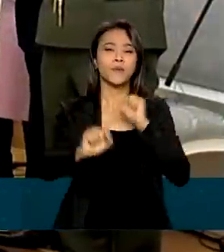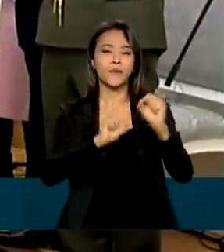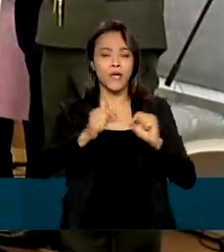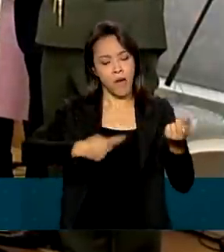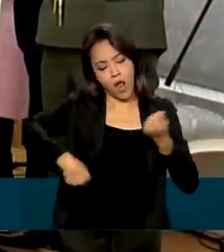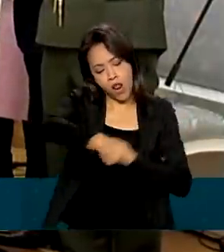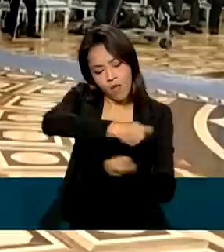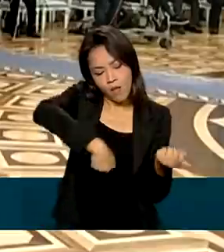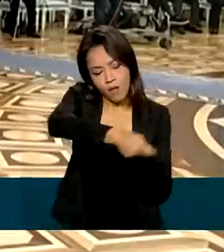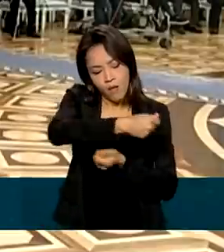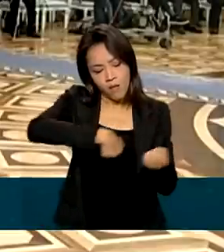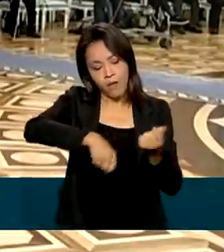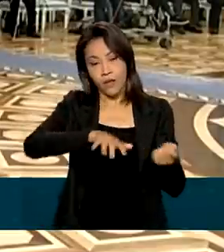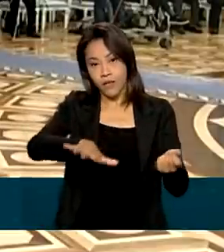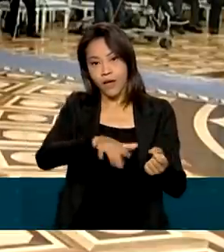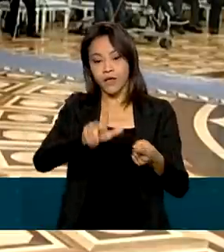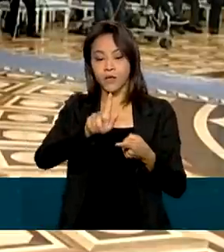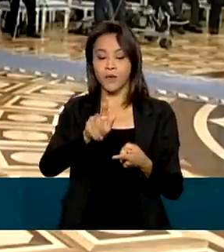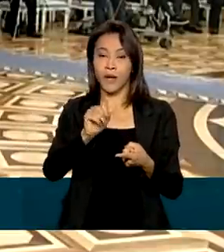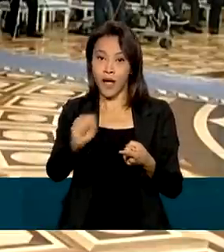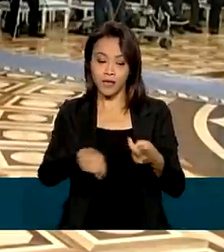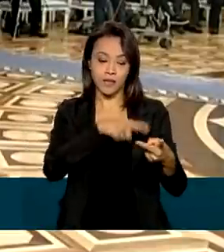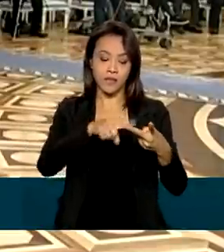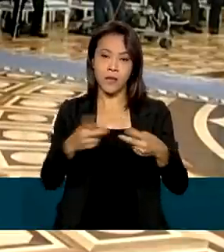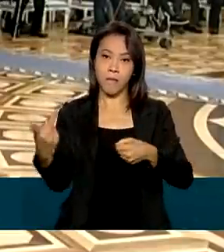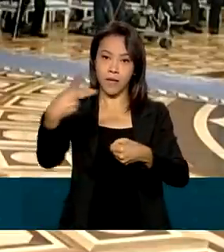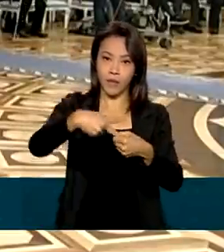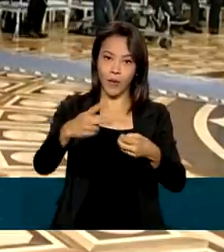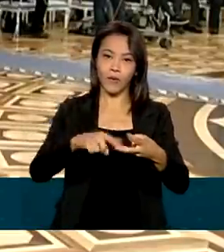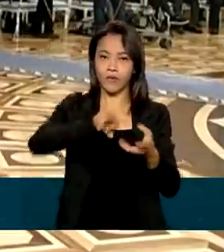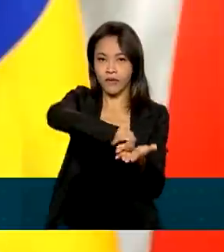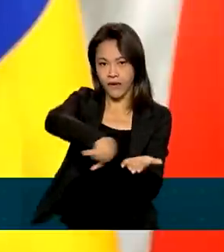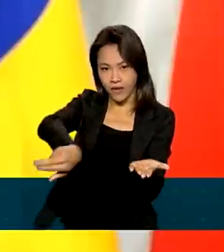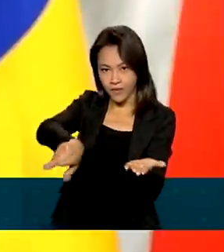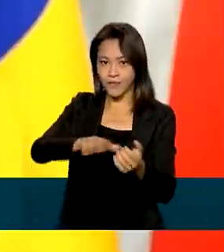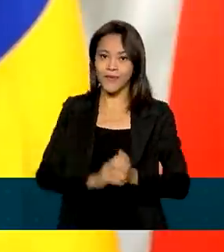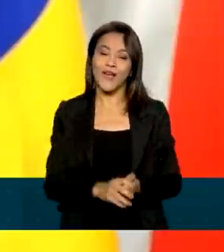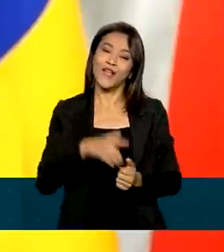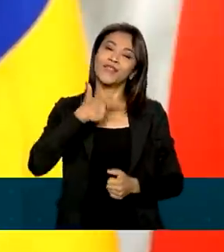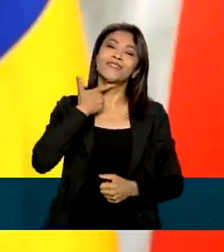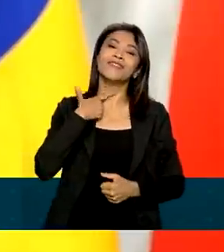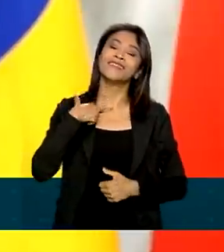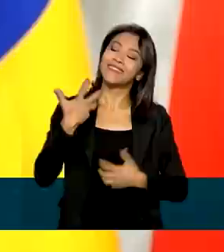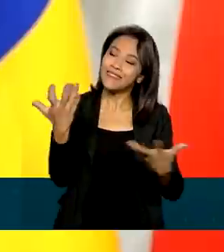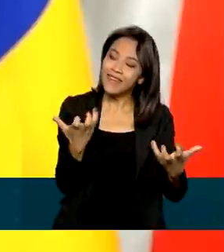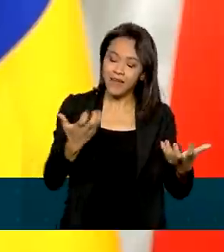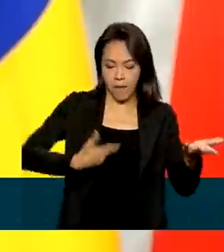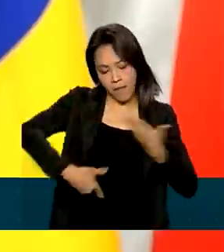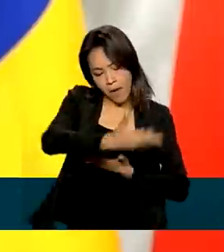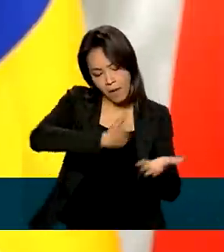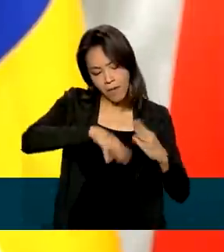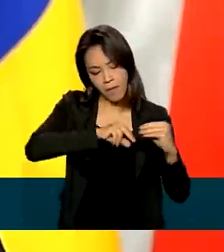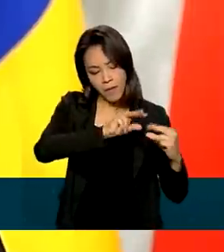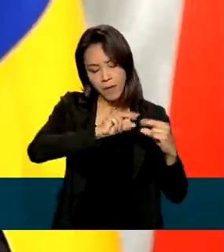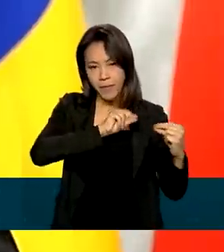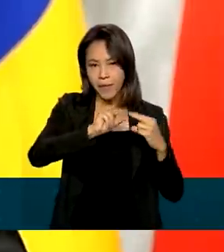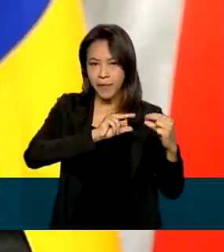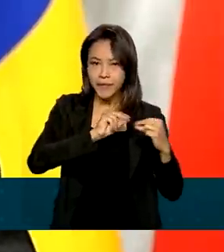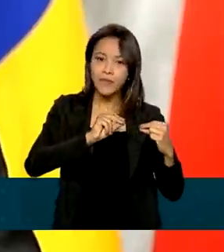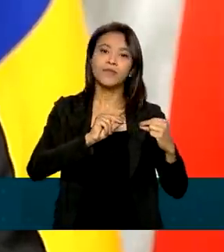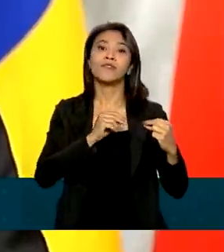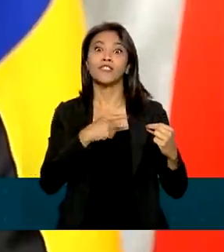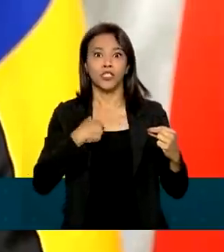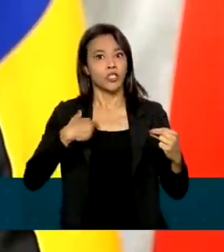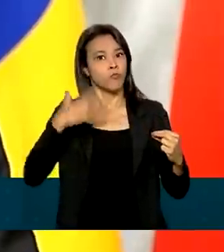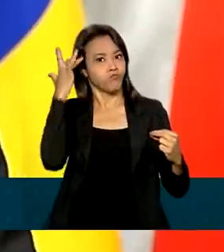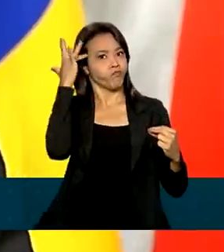negócios nas áreas de exploração de gás, petróleo e derivados. Desejamos aprofundar o nosso diálogo de